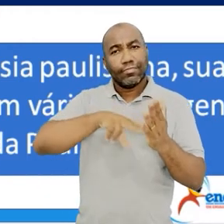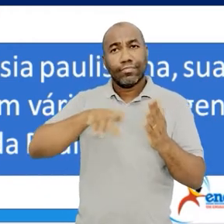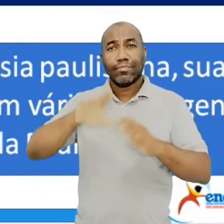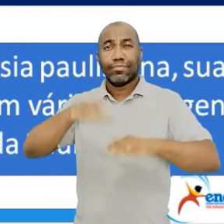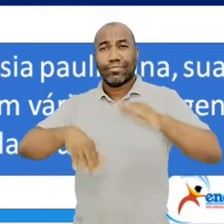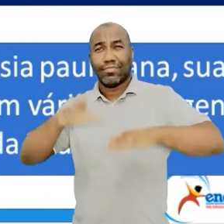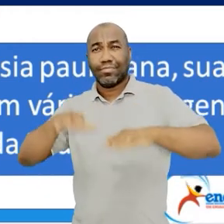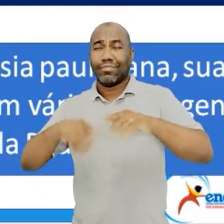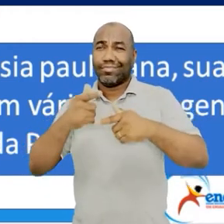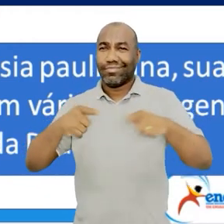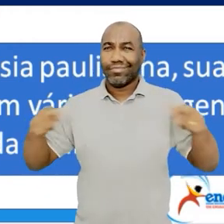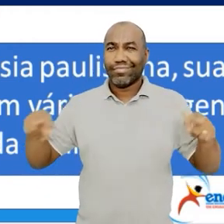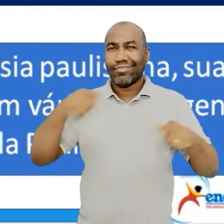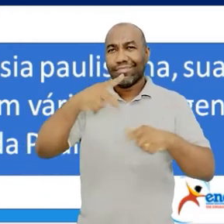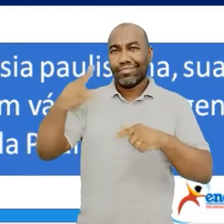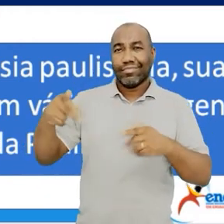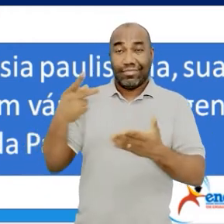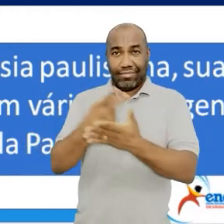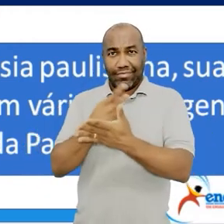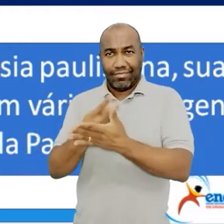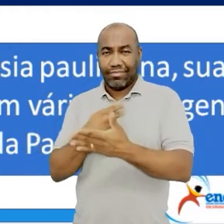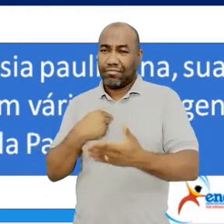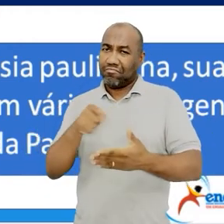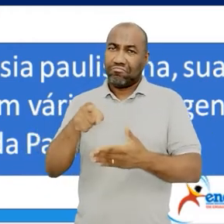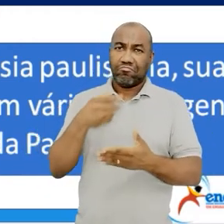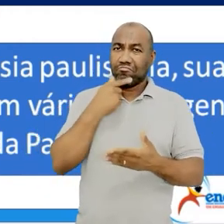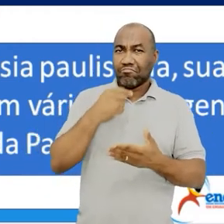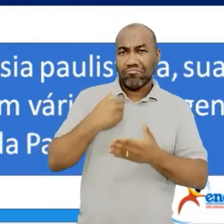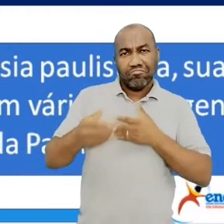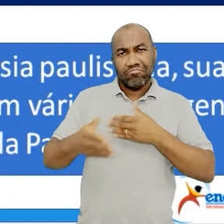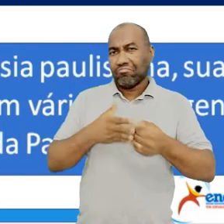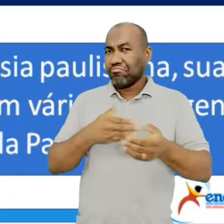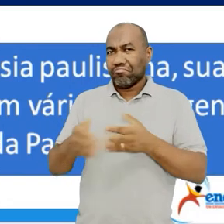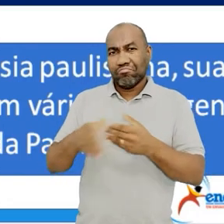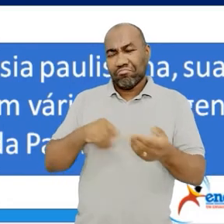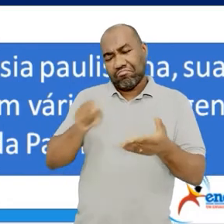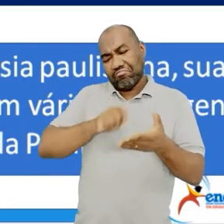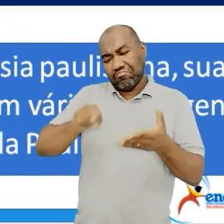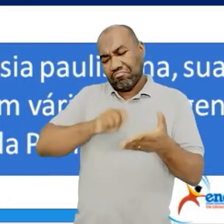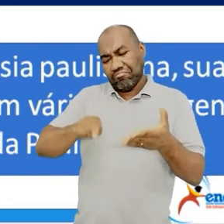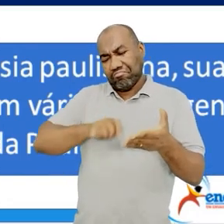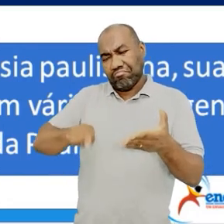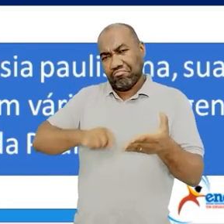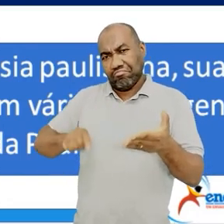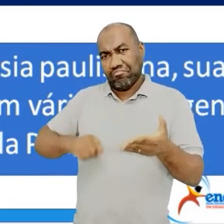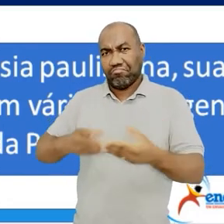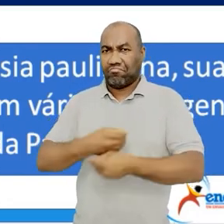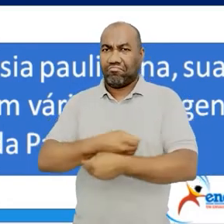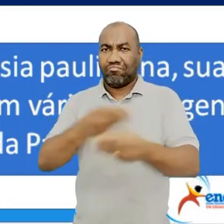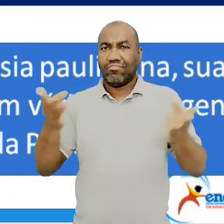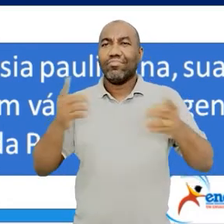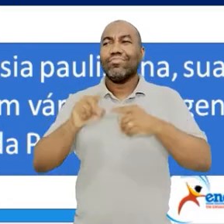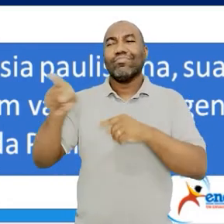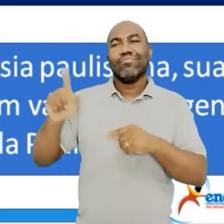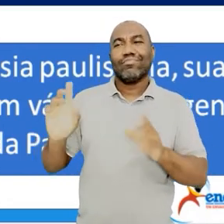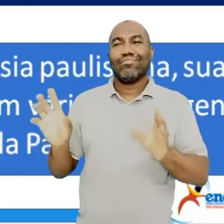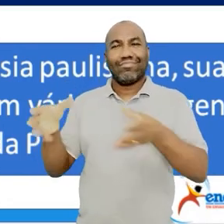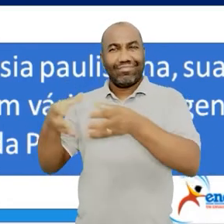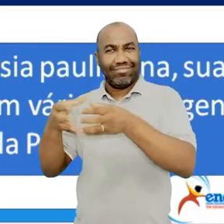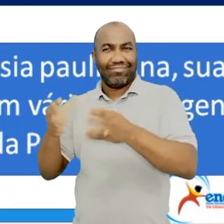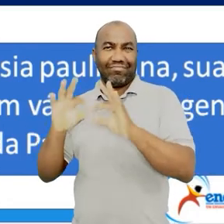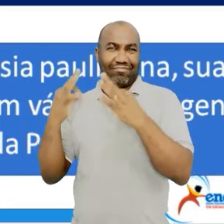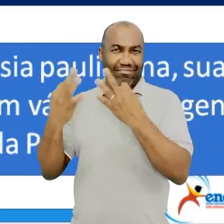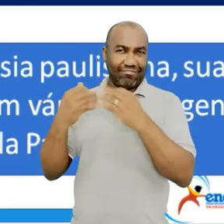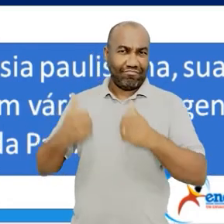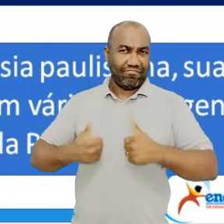desvios gramaticais. A história em si, gira em torno de uma estrutura familiar burguesa, paulistana, o dia a dia